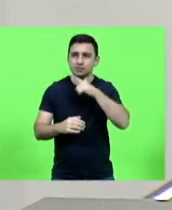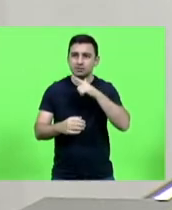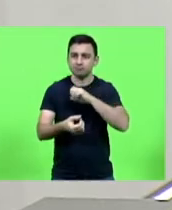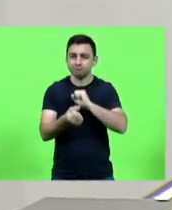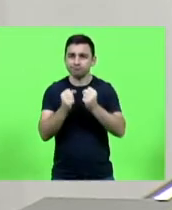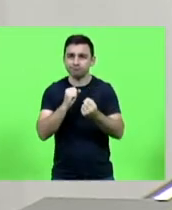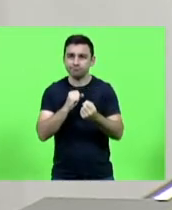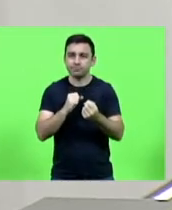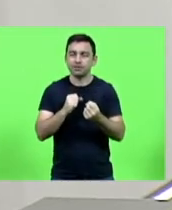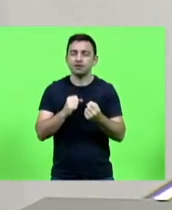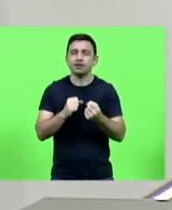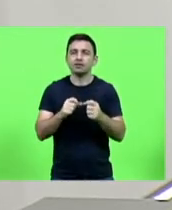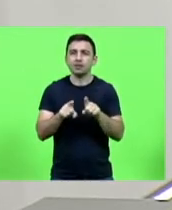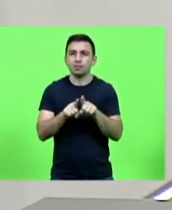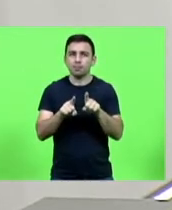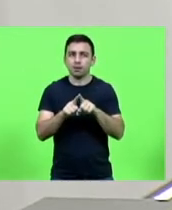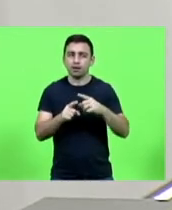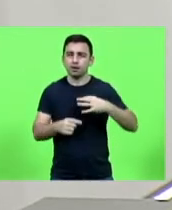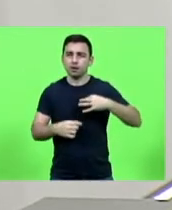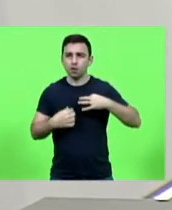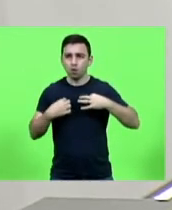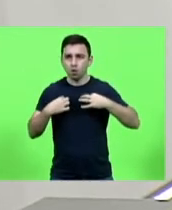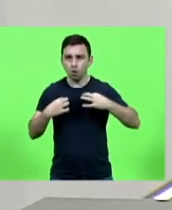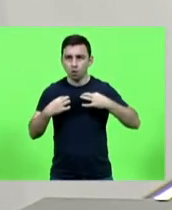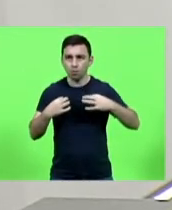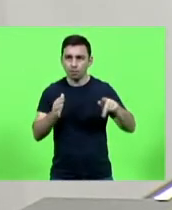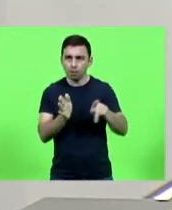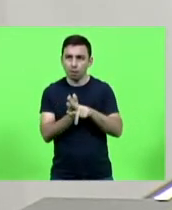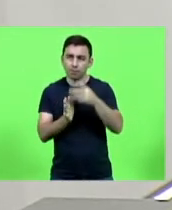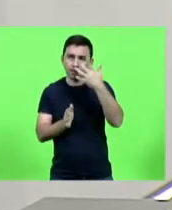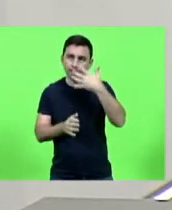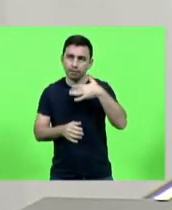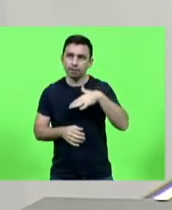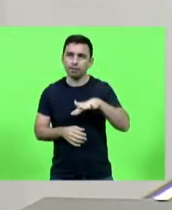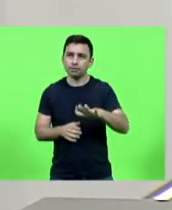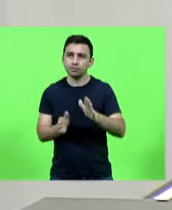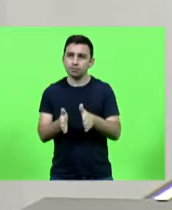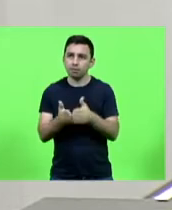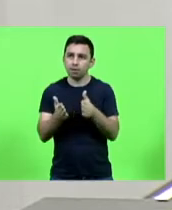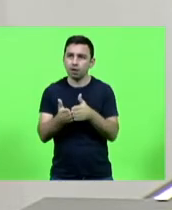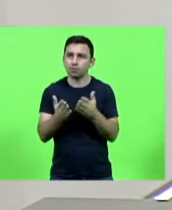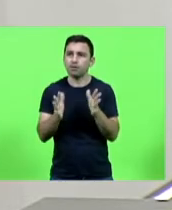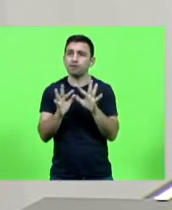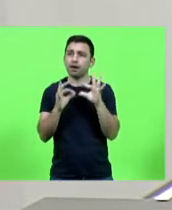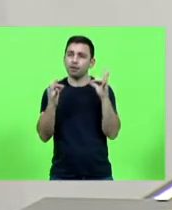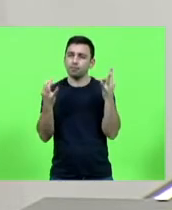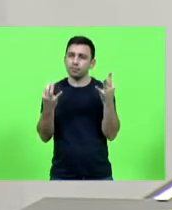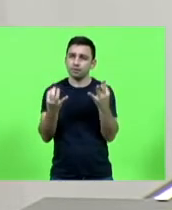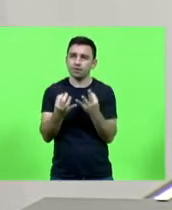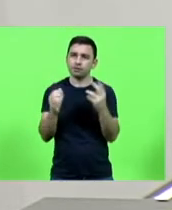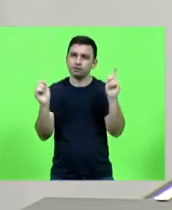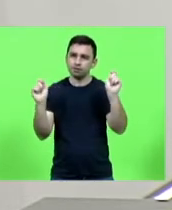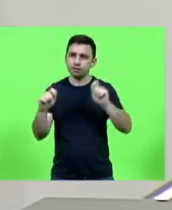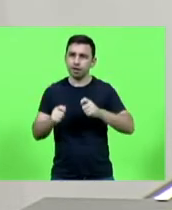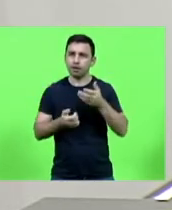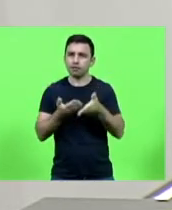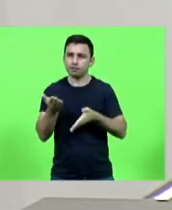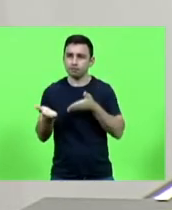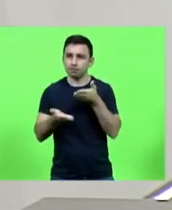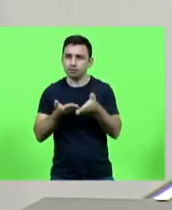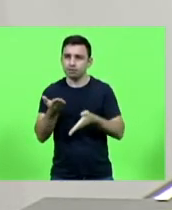compra de kimono para as crianças carentes aquelas que a família pode atender foram